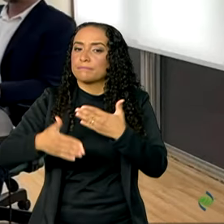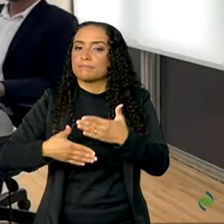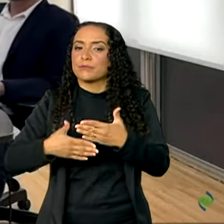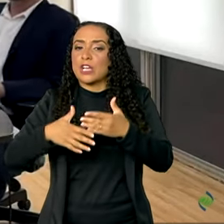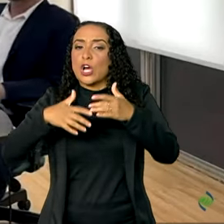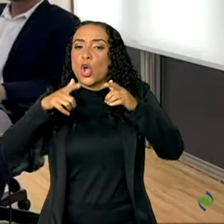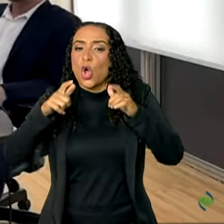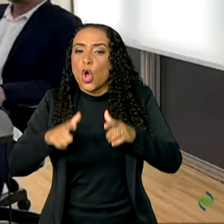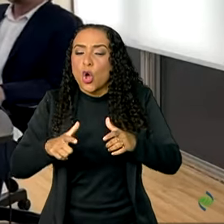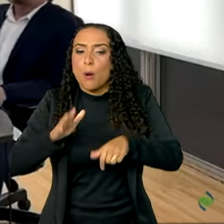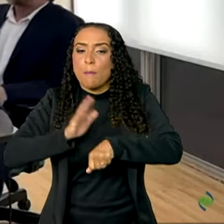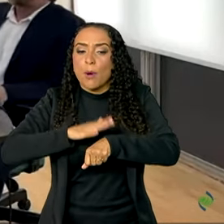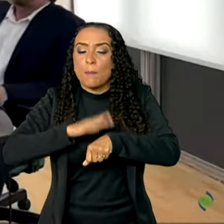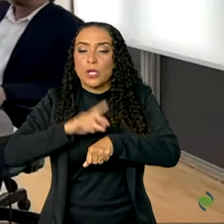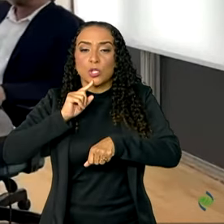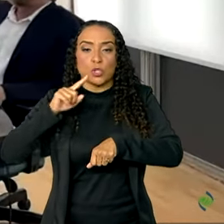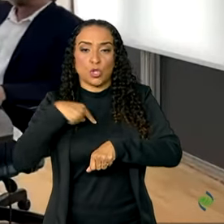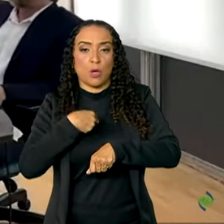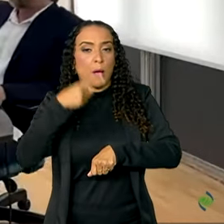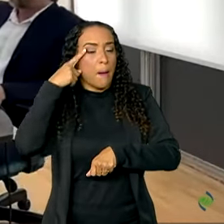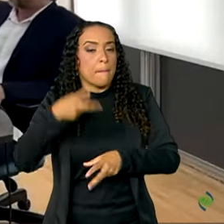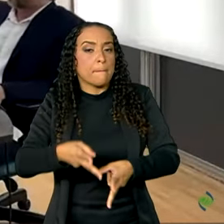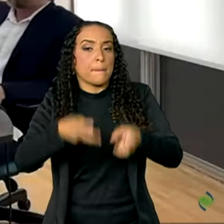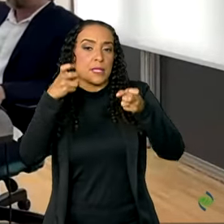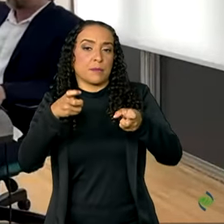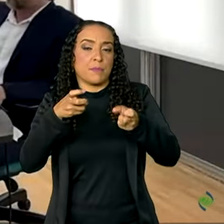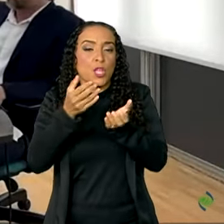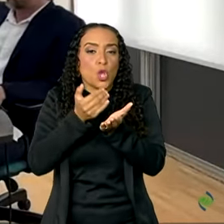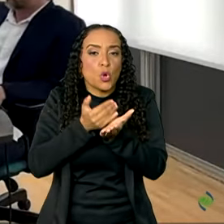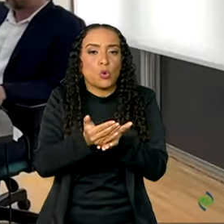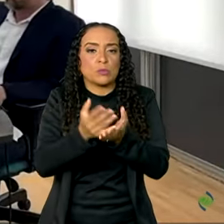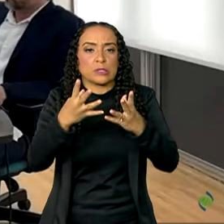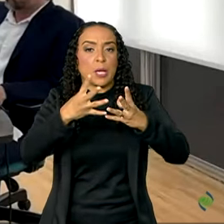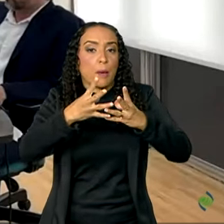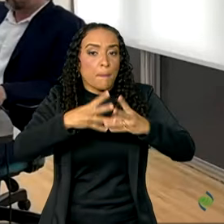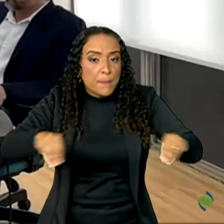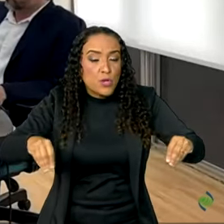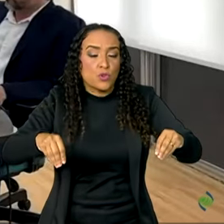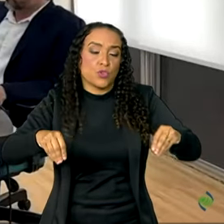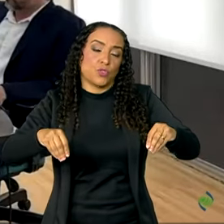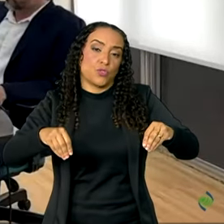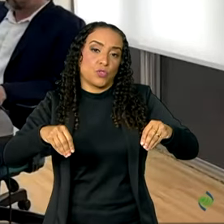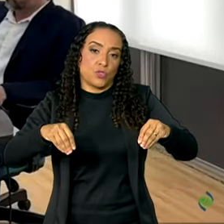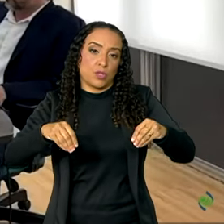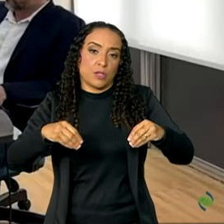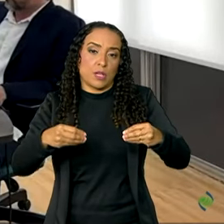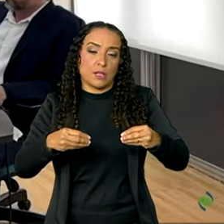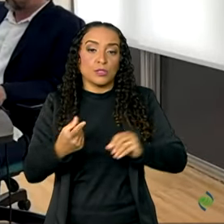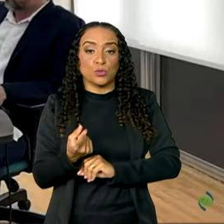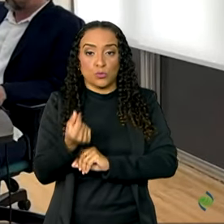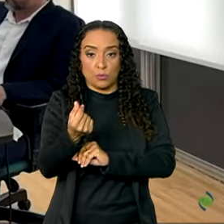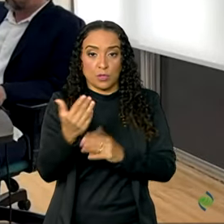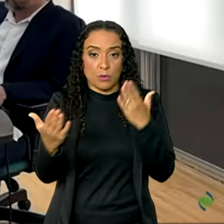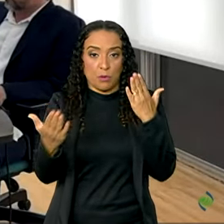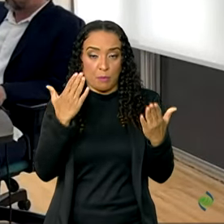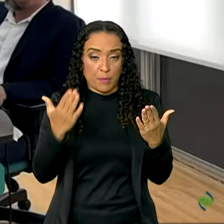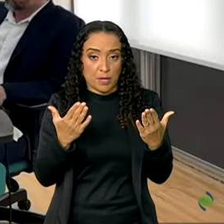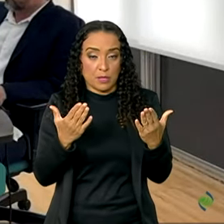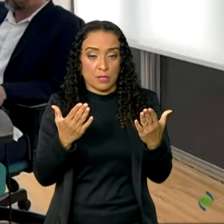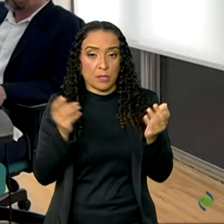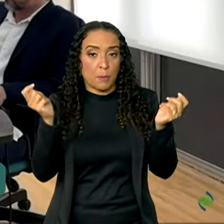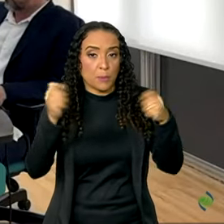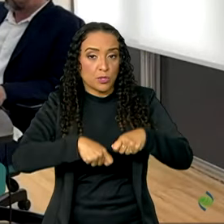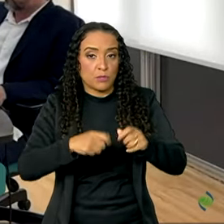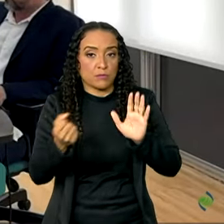ponto em que nós entendemos que começa a afetar o preço em relação a